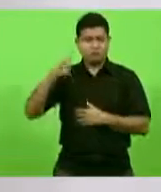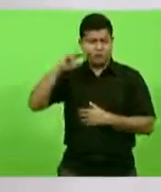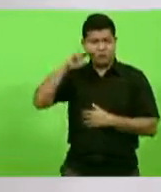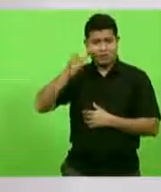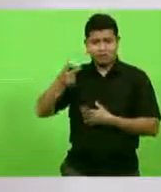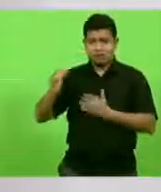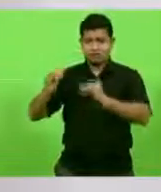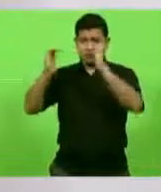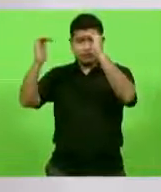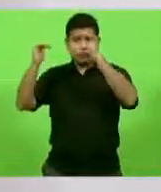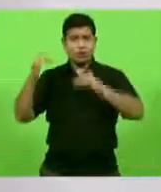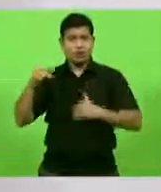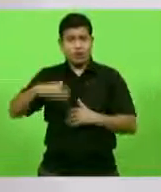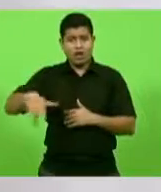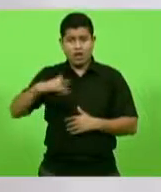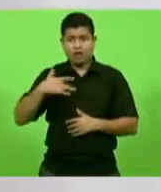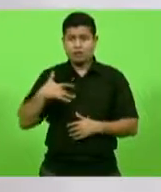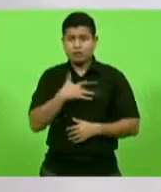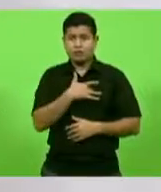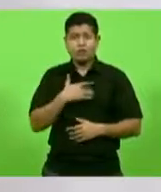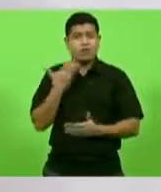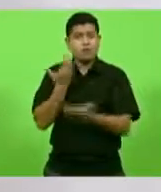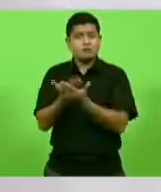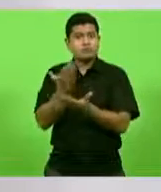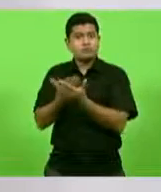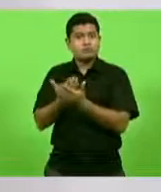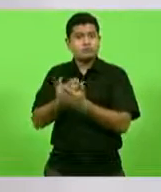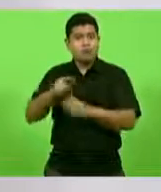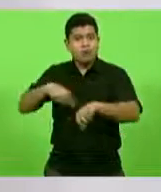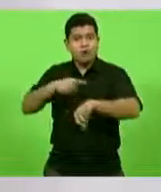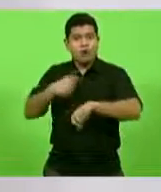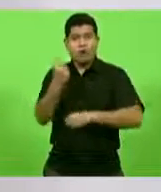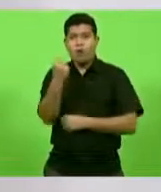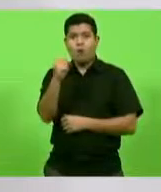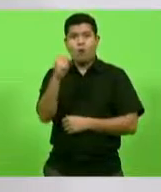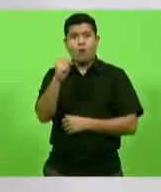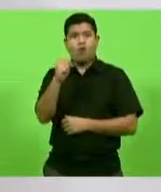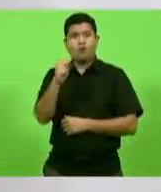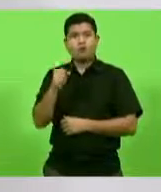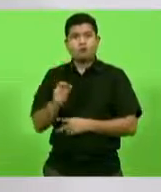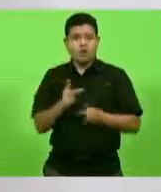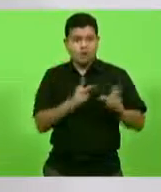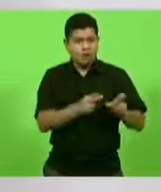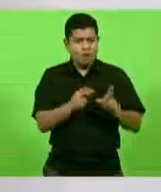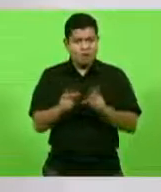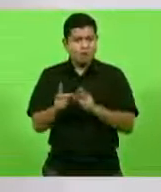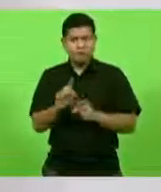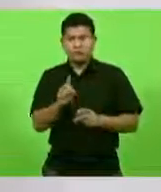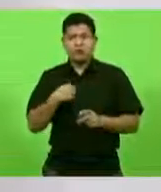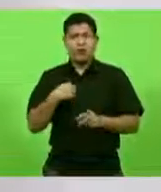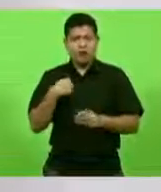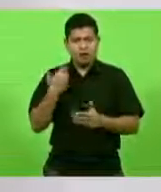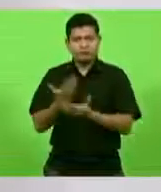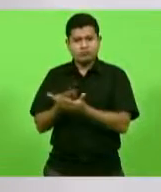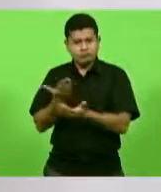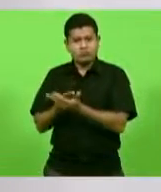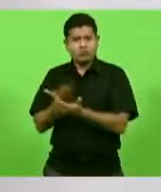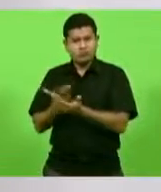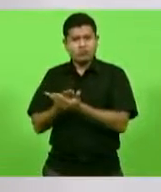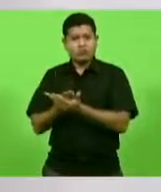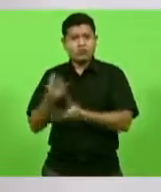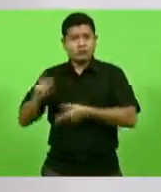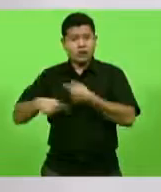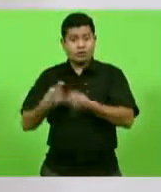oito horas por dia, ele não faz, ele não clinica, ele estuda e aí ele ensina